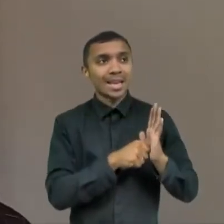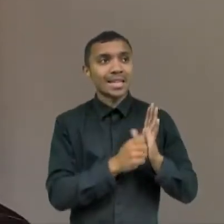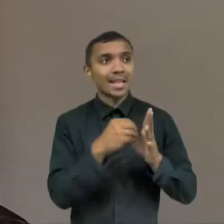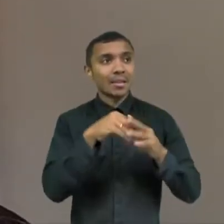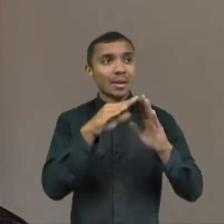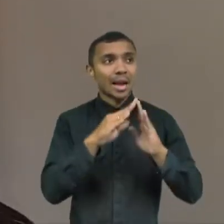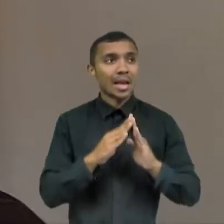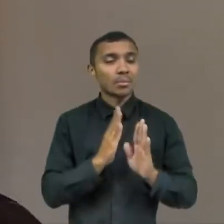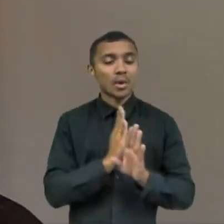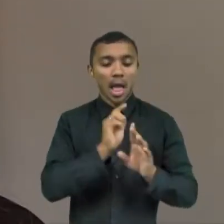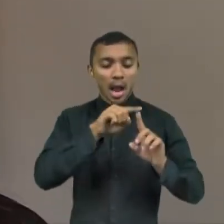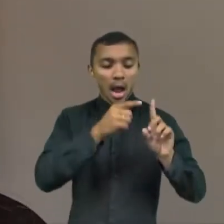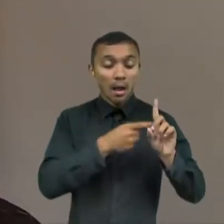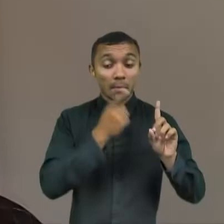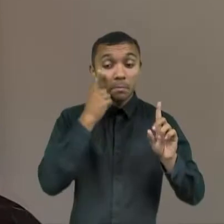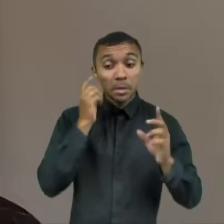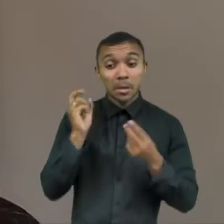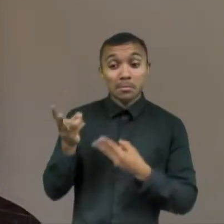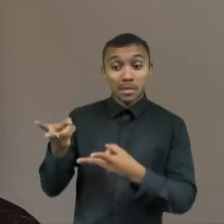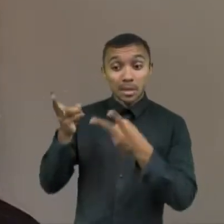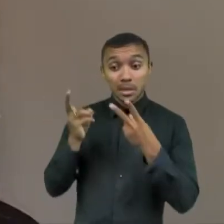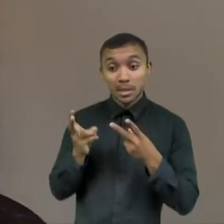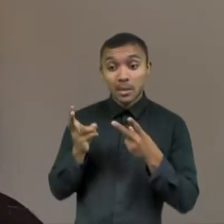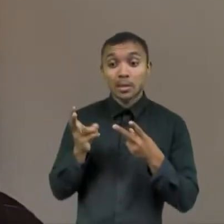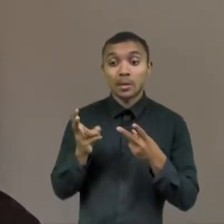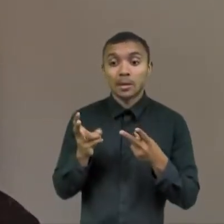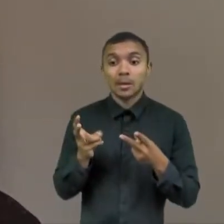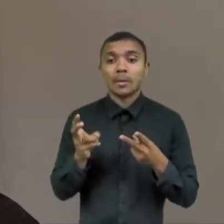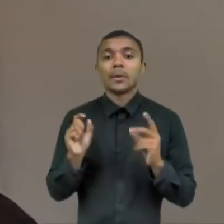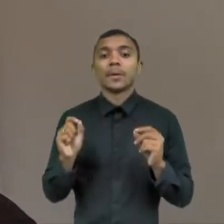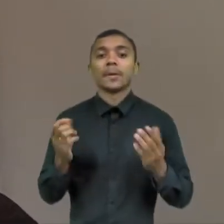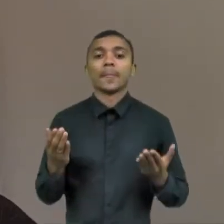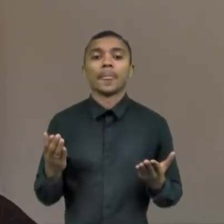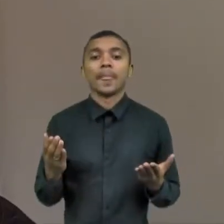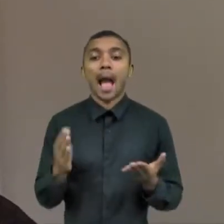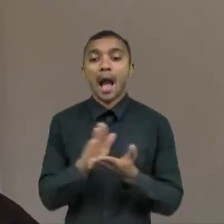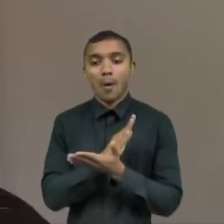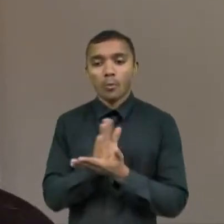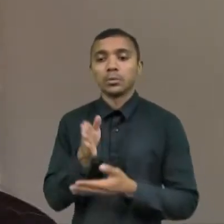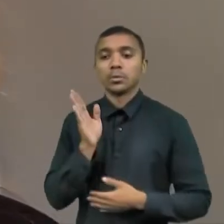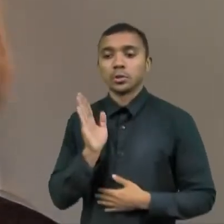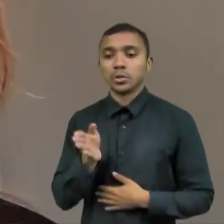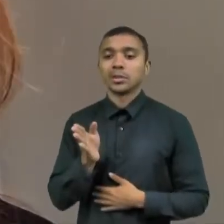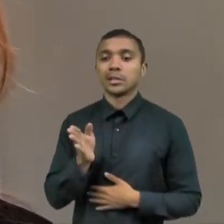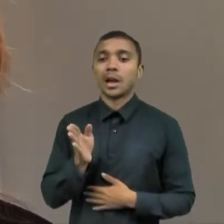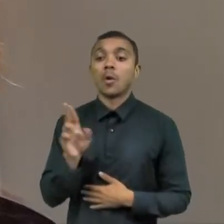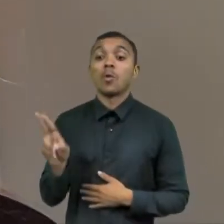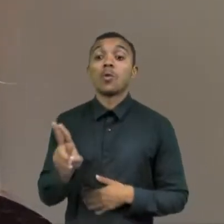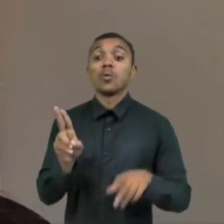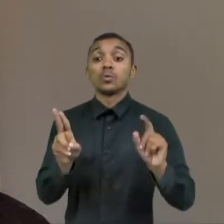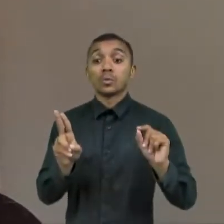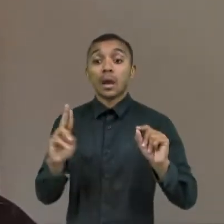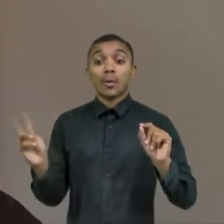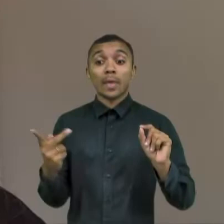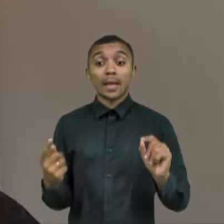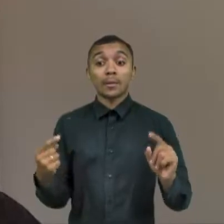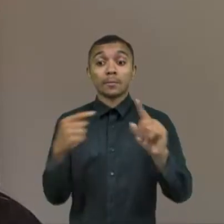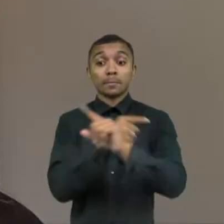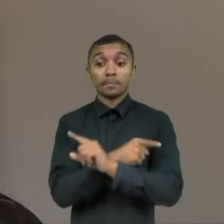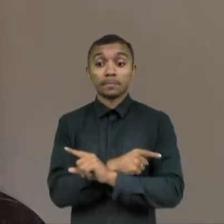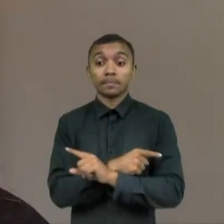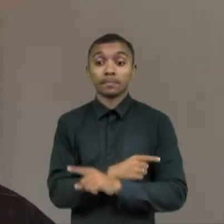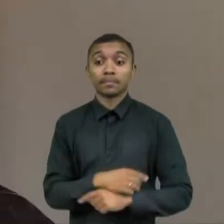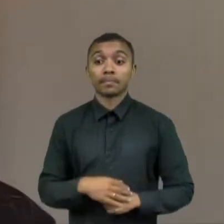E o que a gente percebe das organizações que são referência e que já implementam essa prática, é, pelo contrário, uma grande